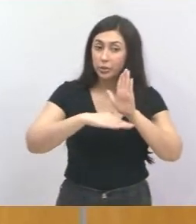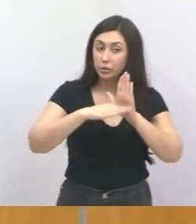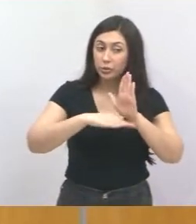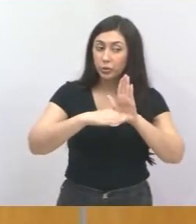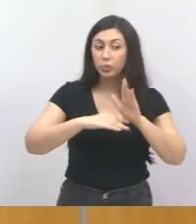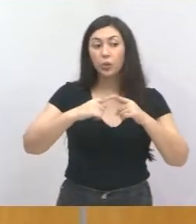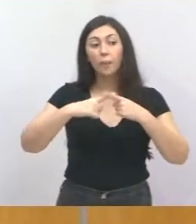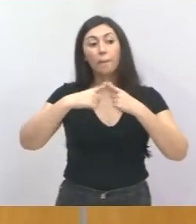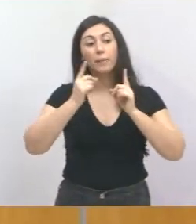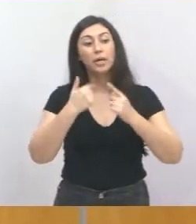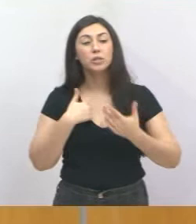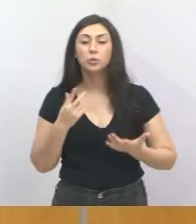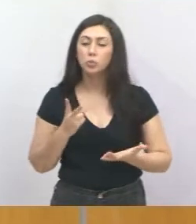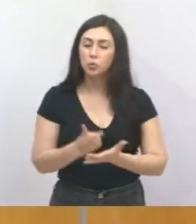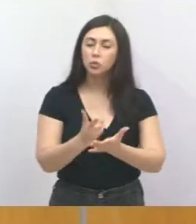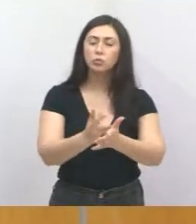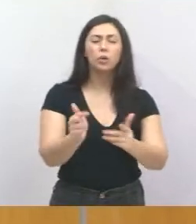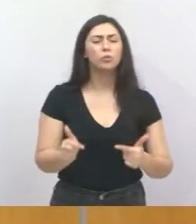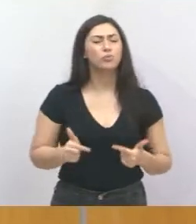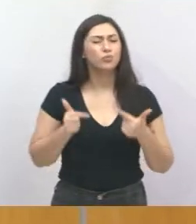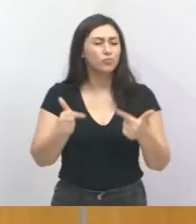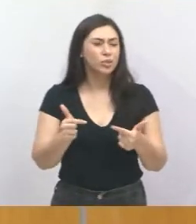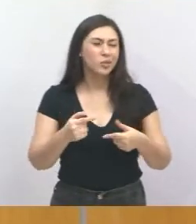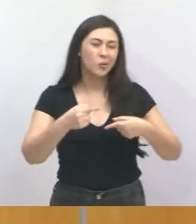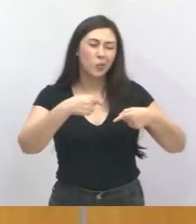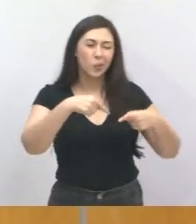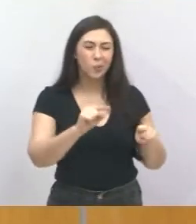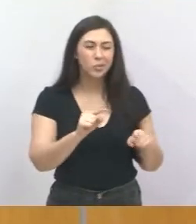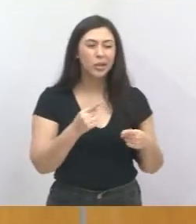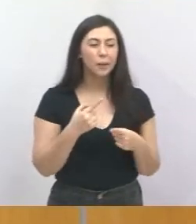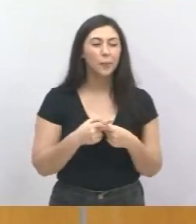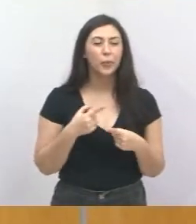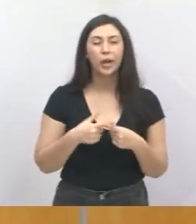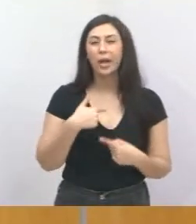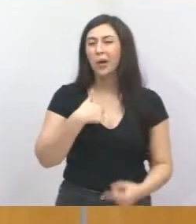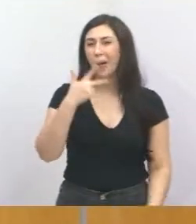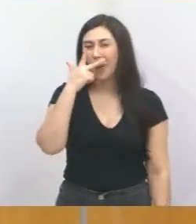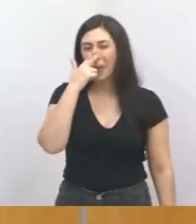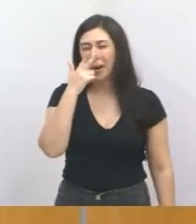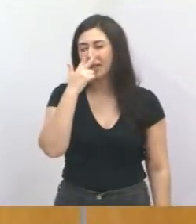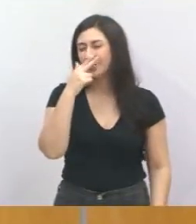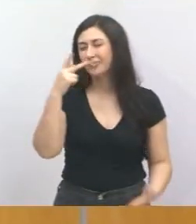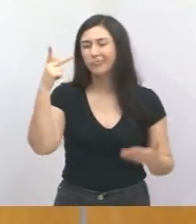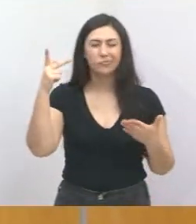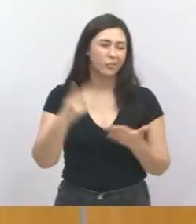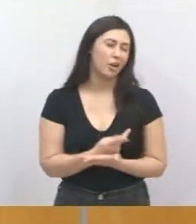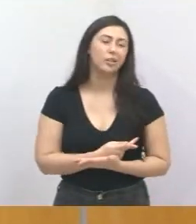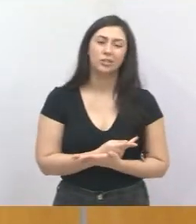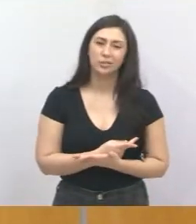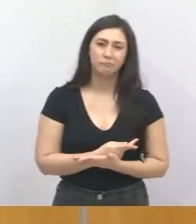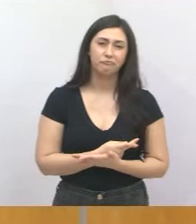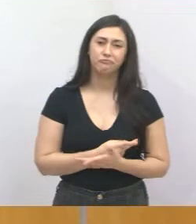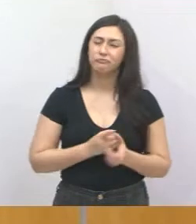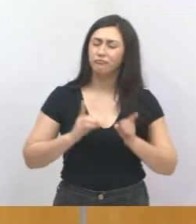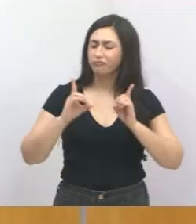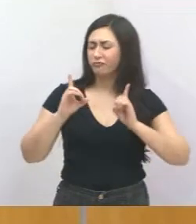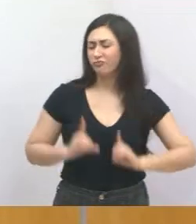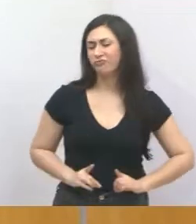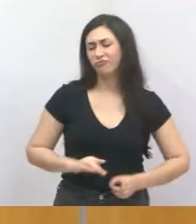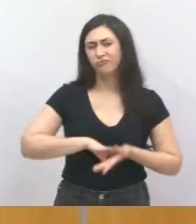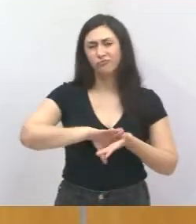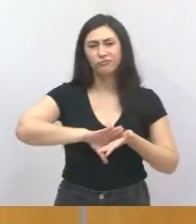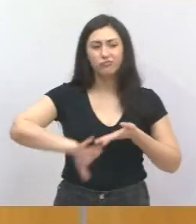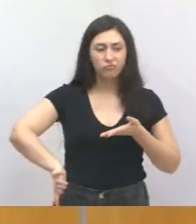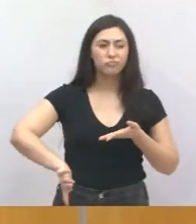continuar lutando contra essa contribuição que eu acho inapropriada e que retira a dignidade do